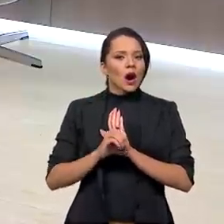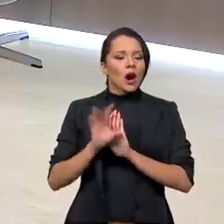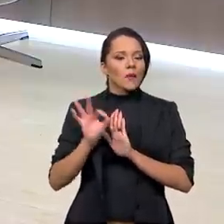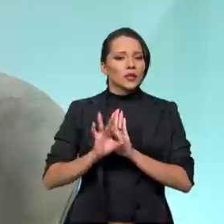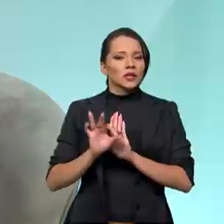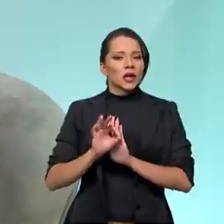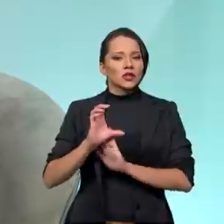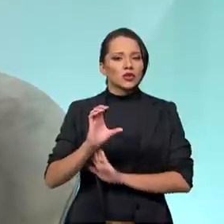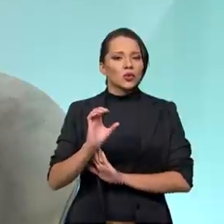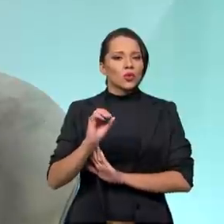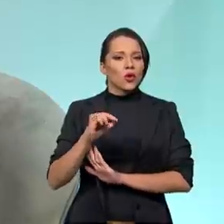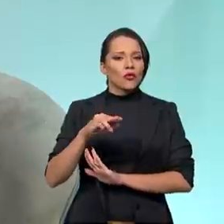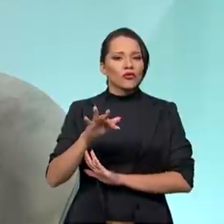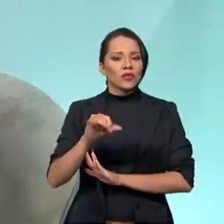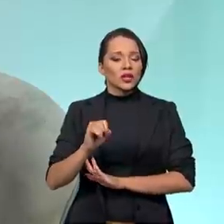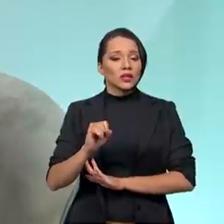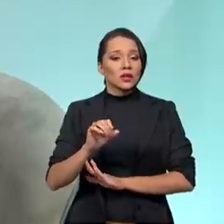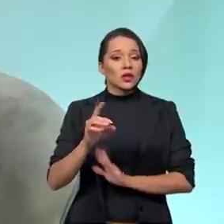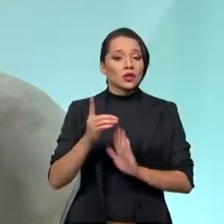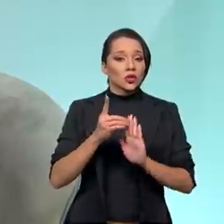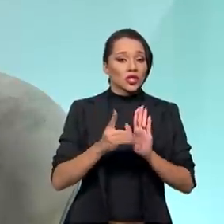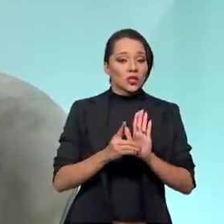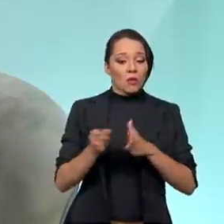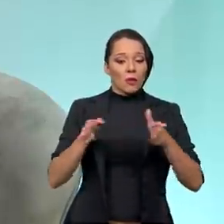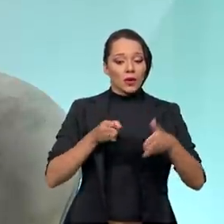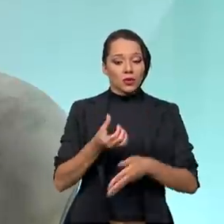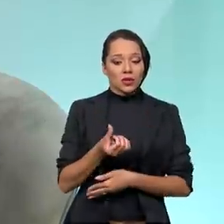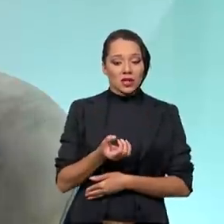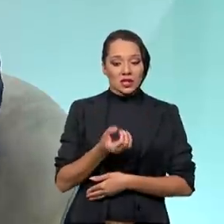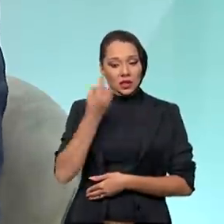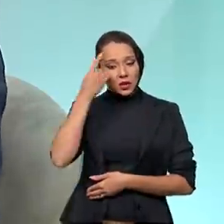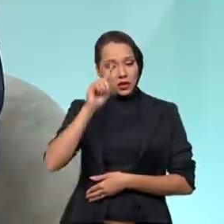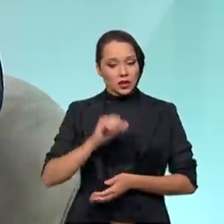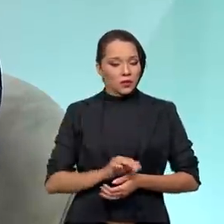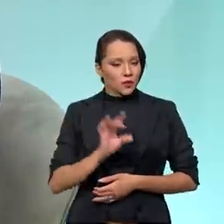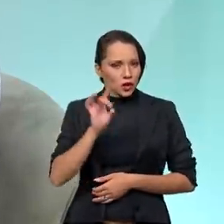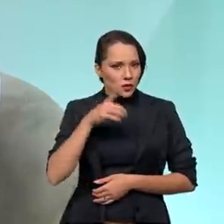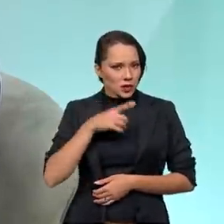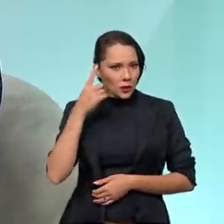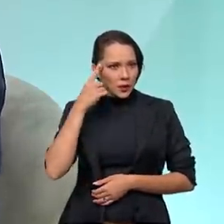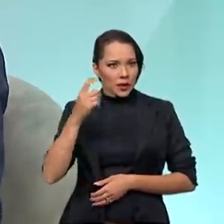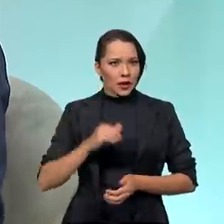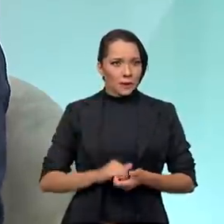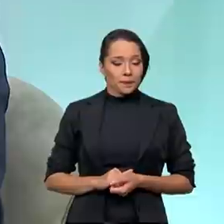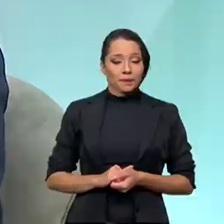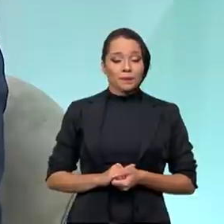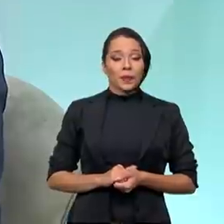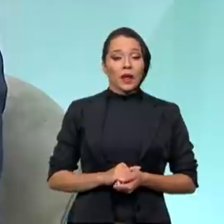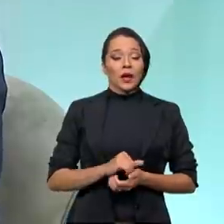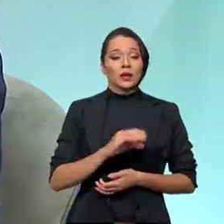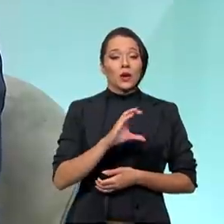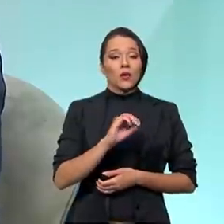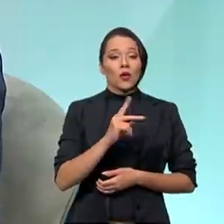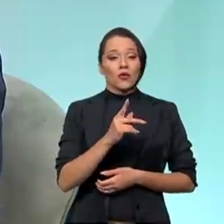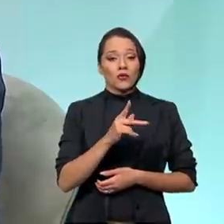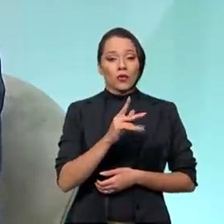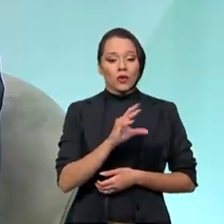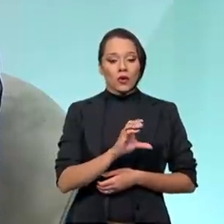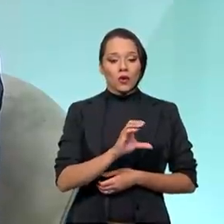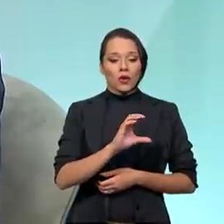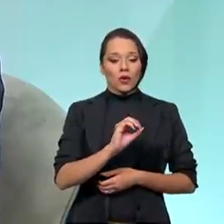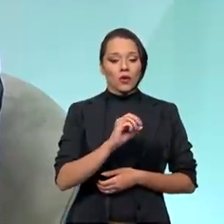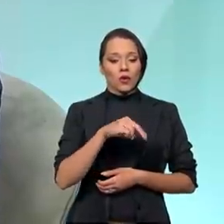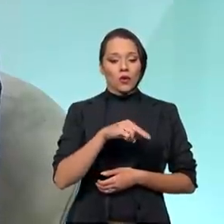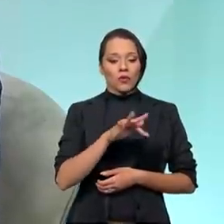PIS, COFINS, sobre o diesel, por 60 dias, correto? Só para você ter uma ideia, a alíquota de PIS, COFINS no diesel são R$